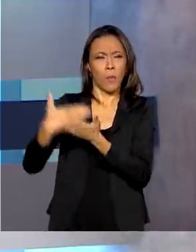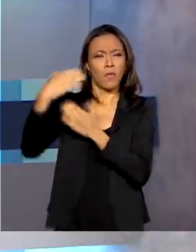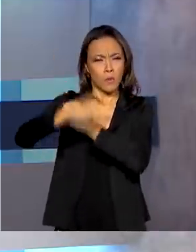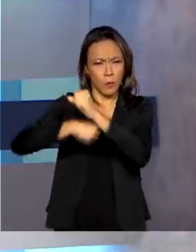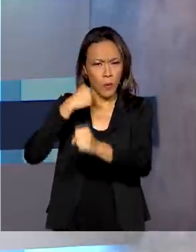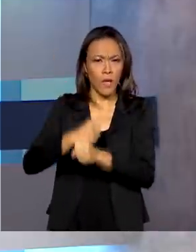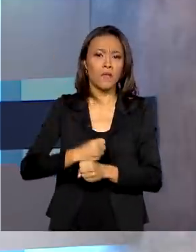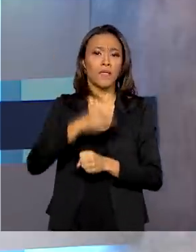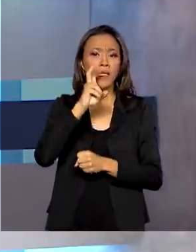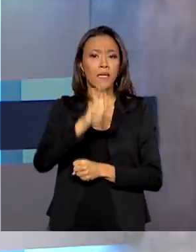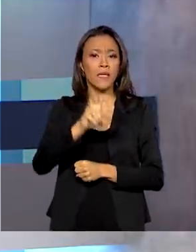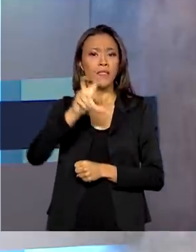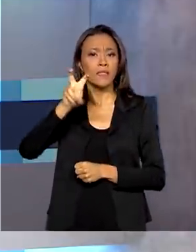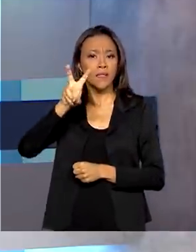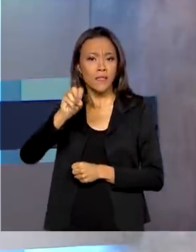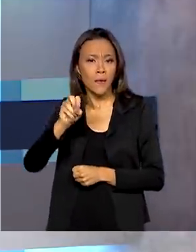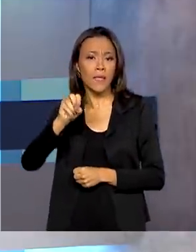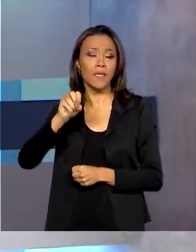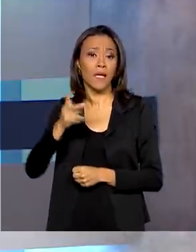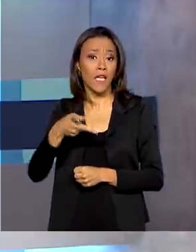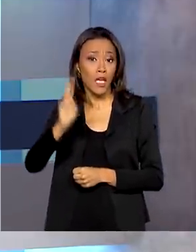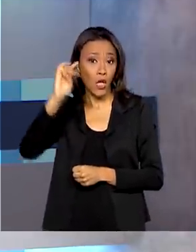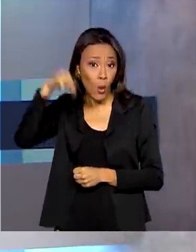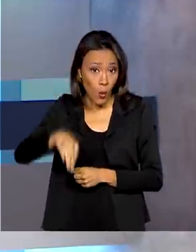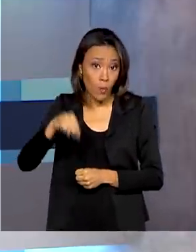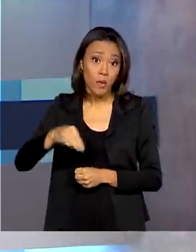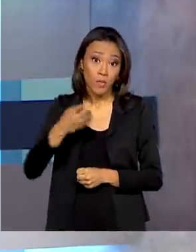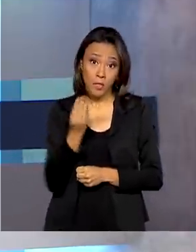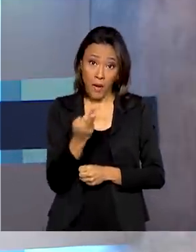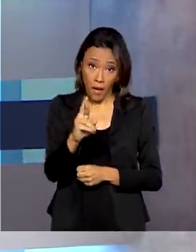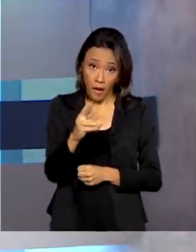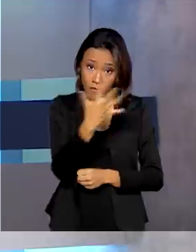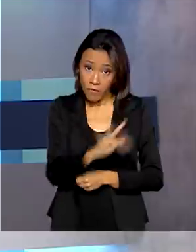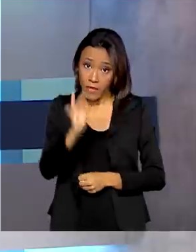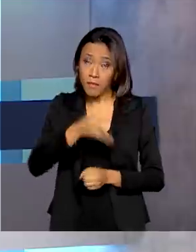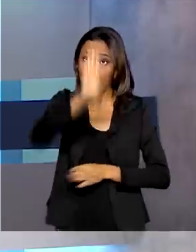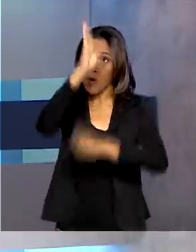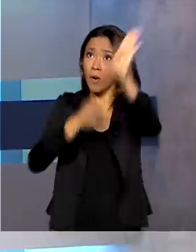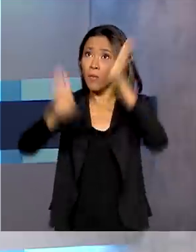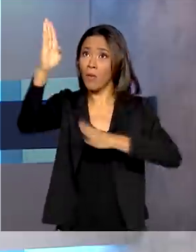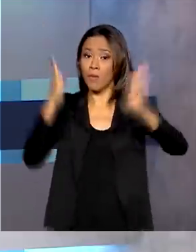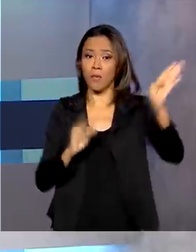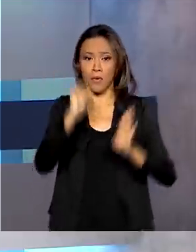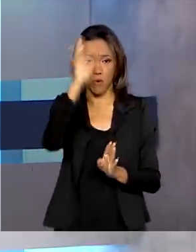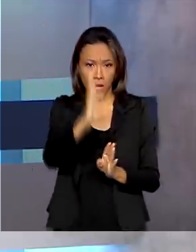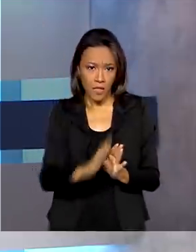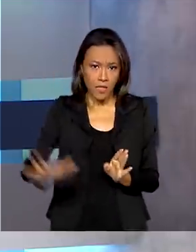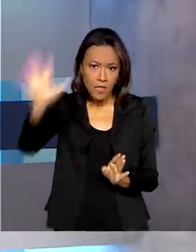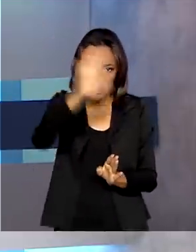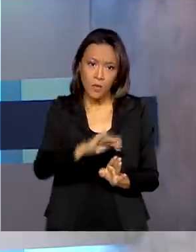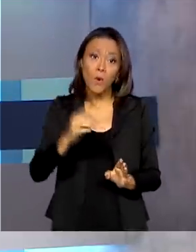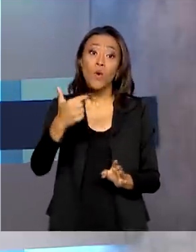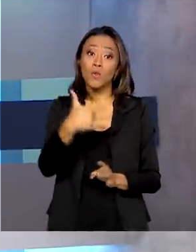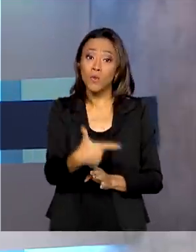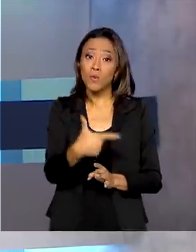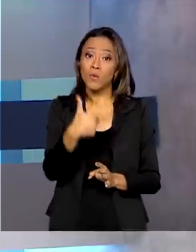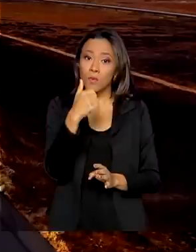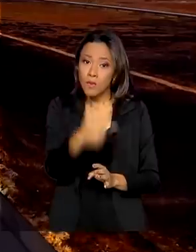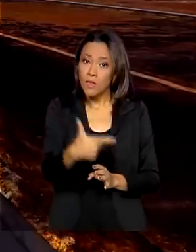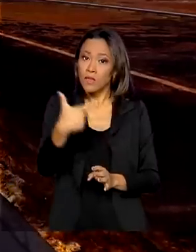quilômetros de rodovias federais por todo o Brasil. Outros 220 quilômetros foram duplicados.